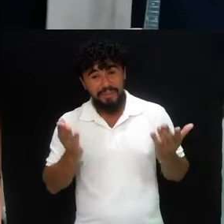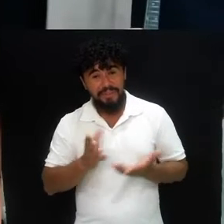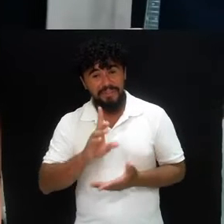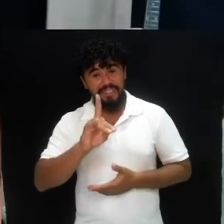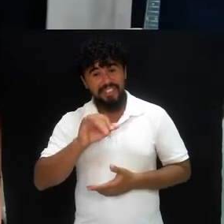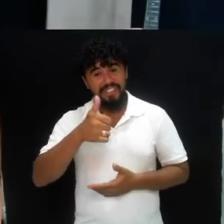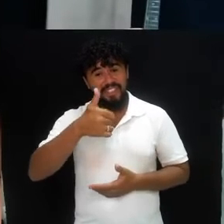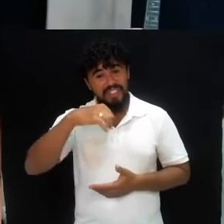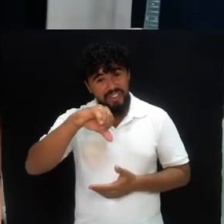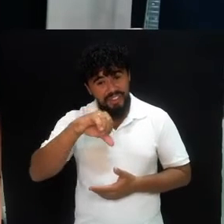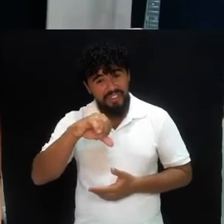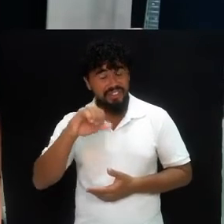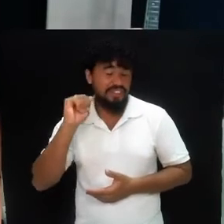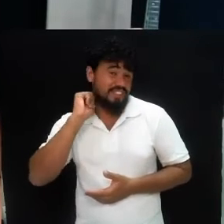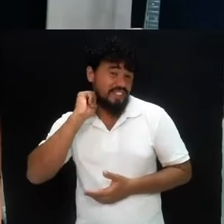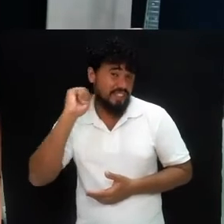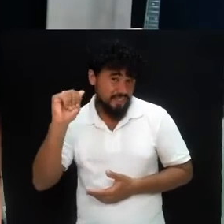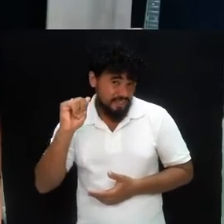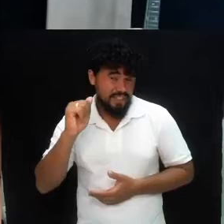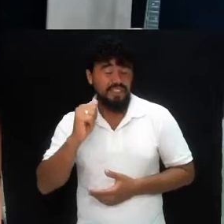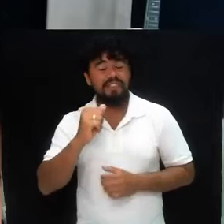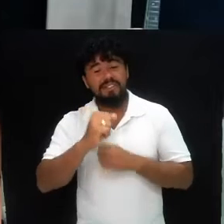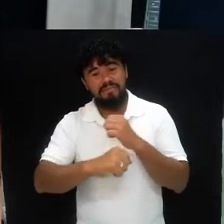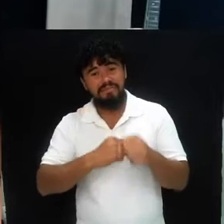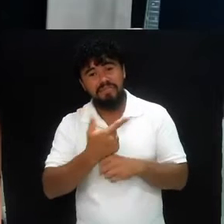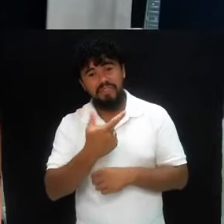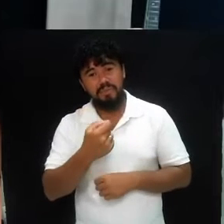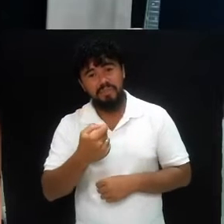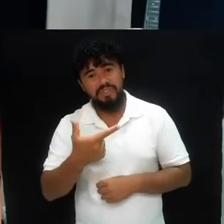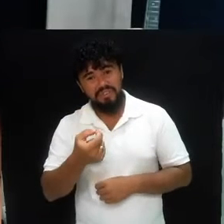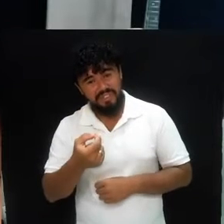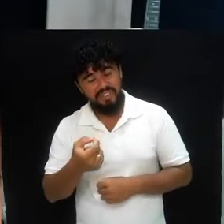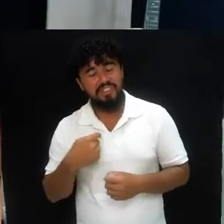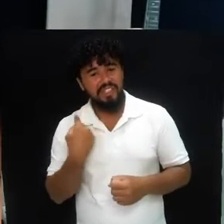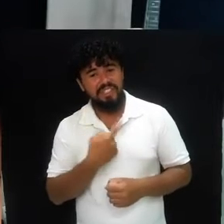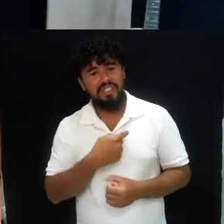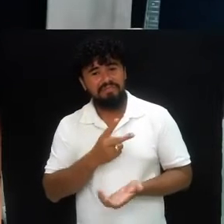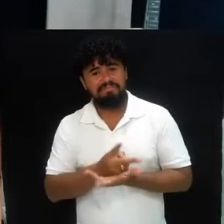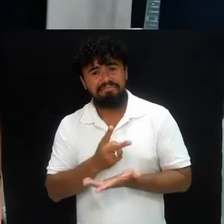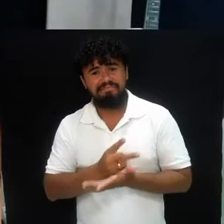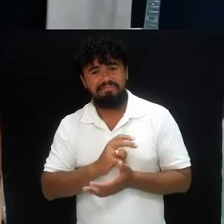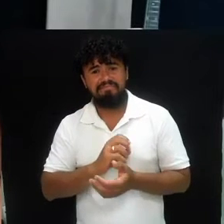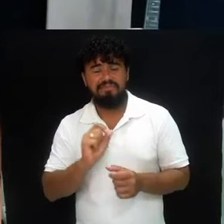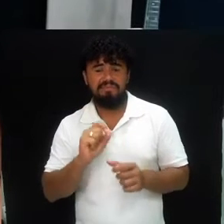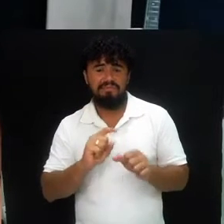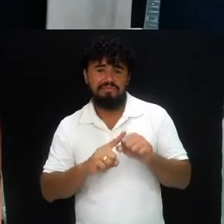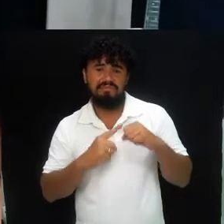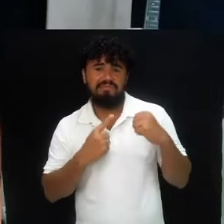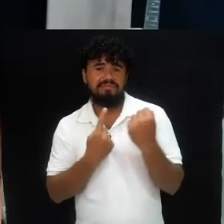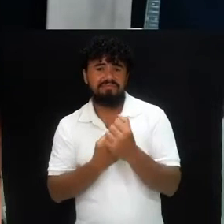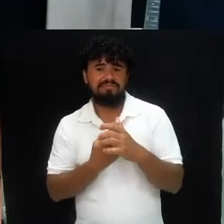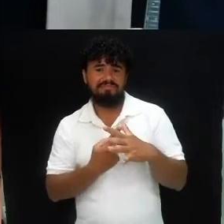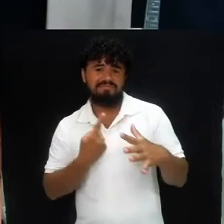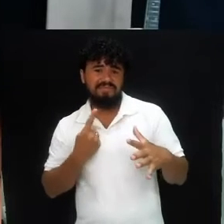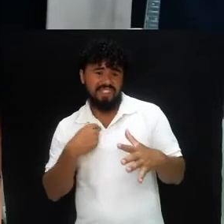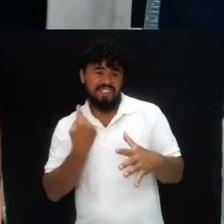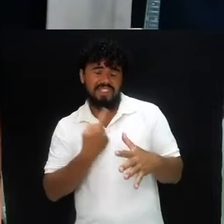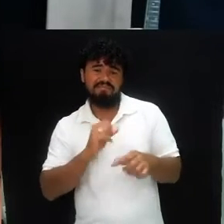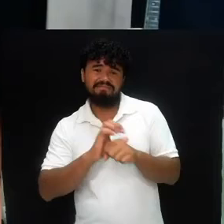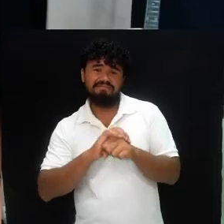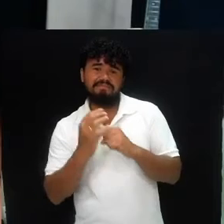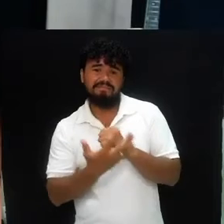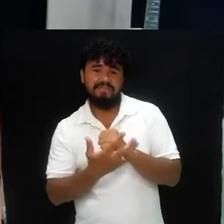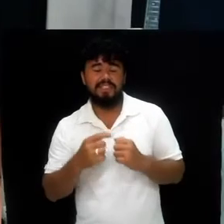abril de 2020, ainda estamos vivendo na pandemia global e por causa disso você me dá a oportunidade de chegar até sua casa